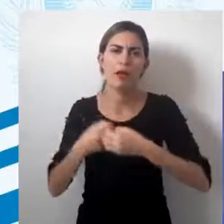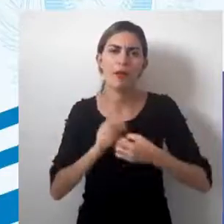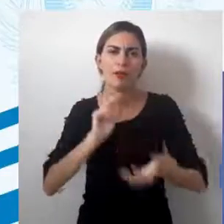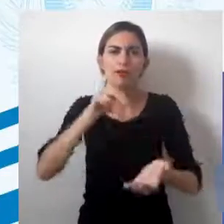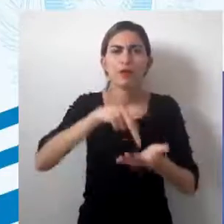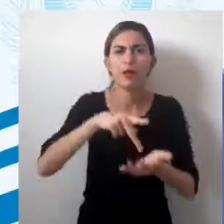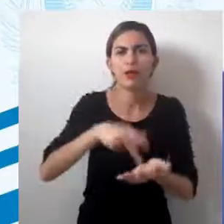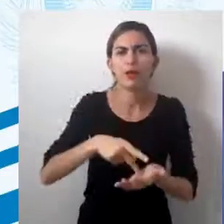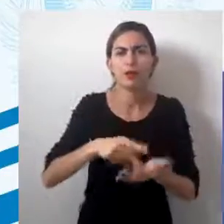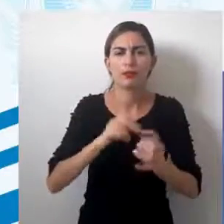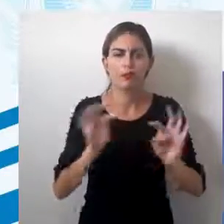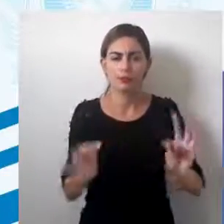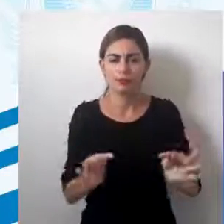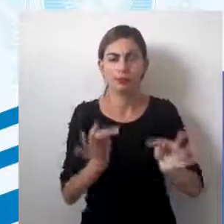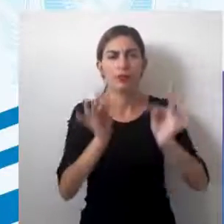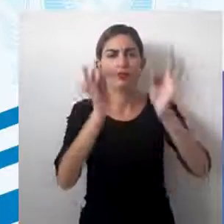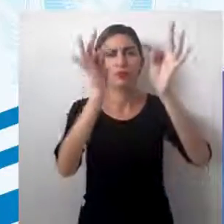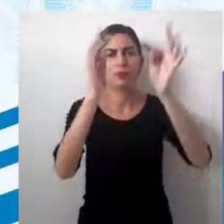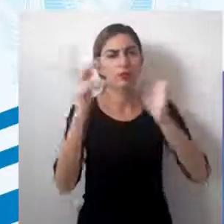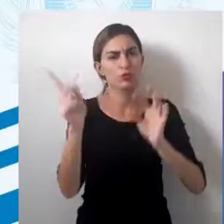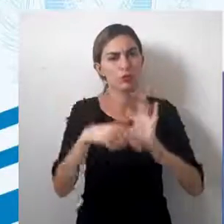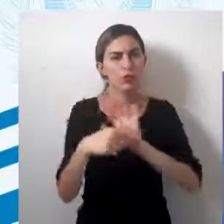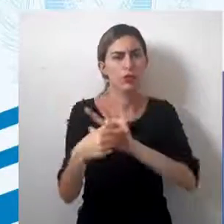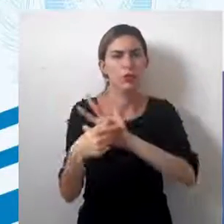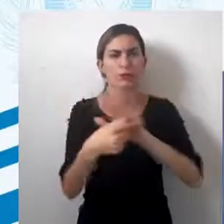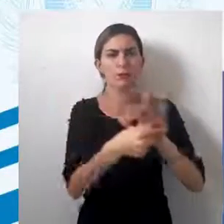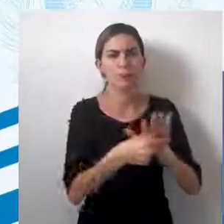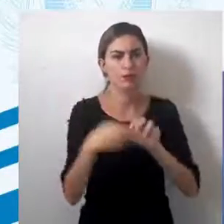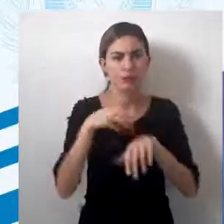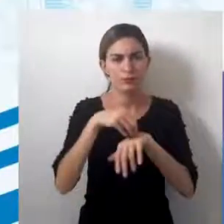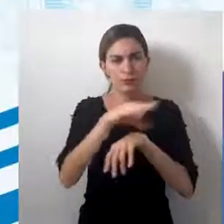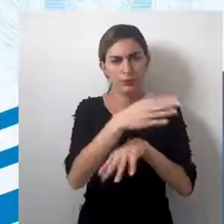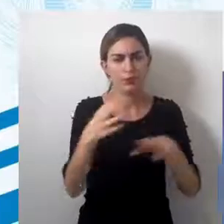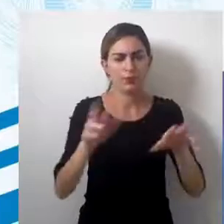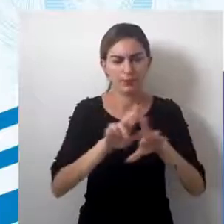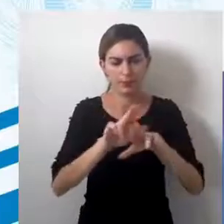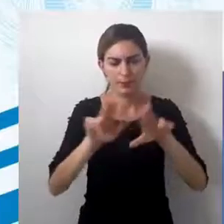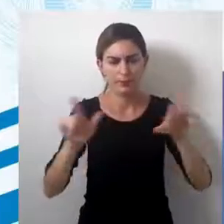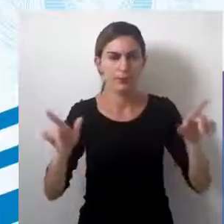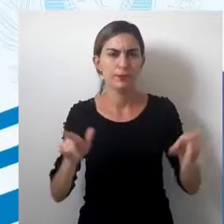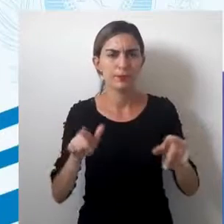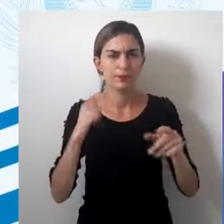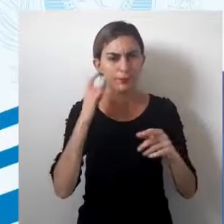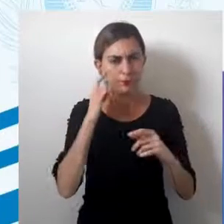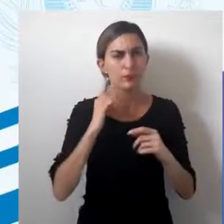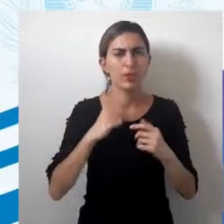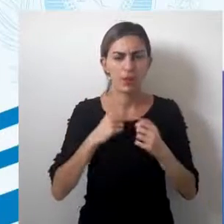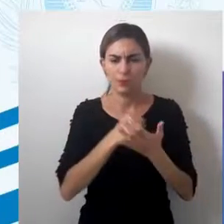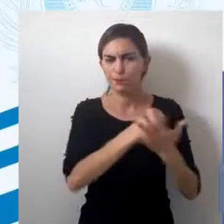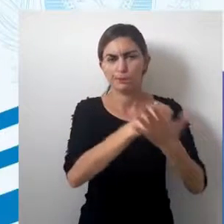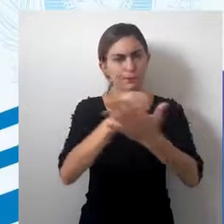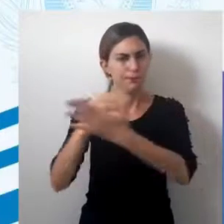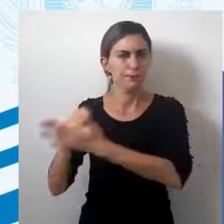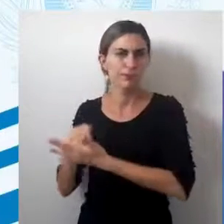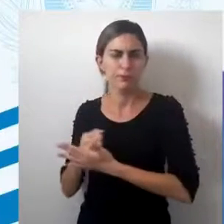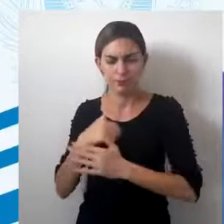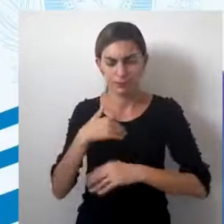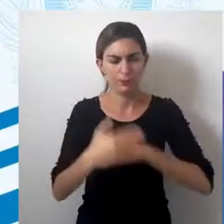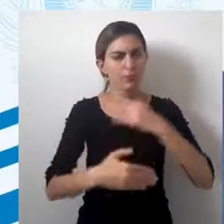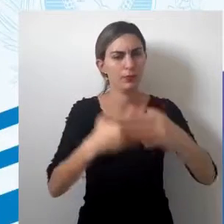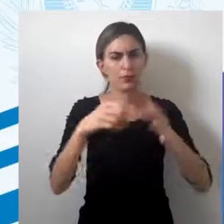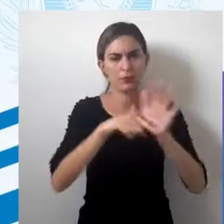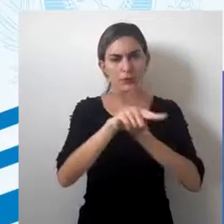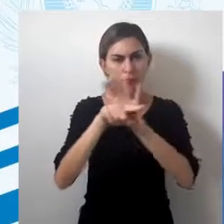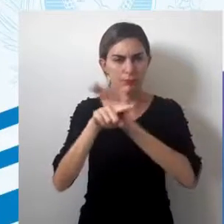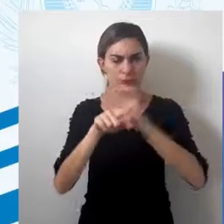do real. Então, a tecnologia, ela traz para a gente esses elementos aí para auxiliar no